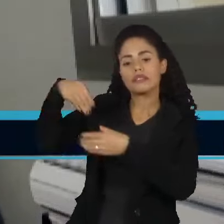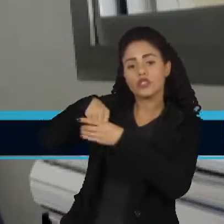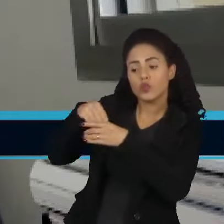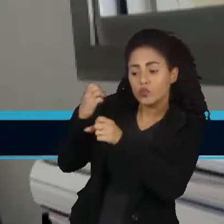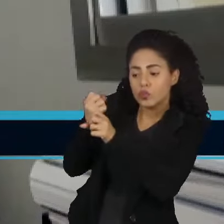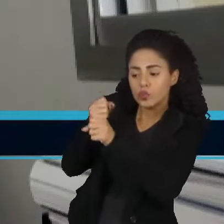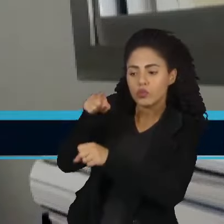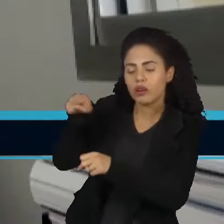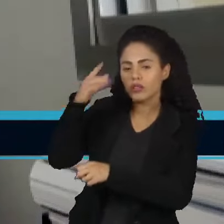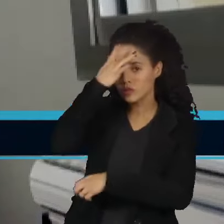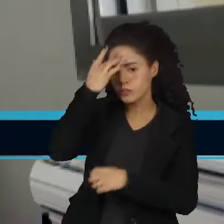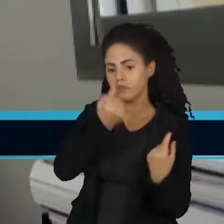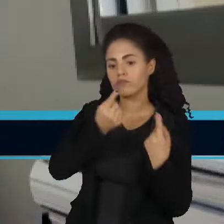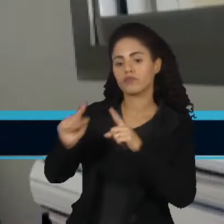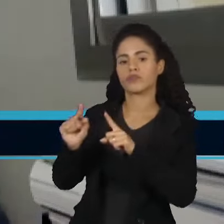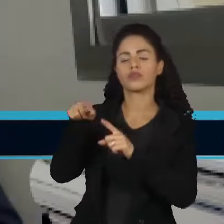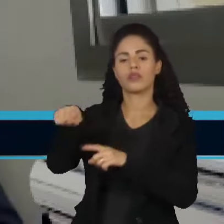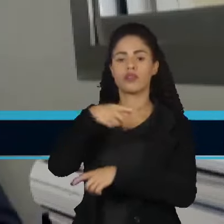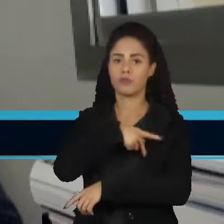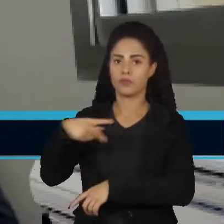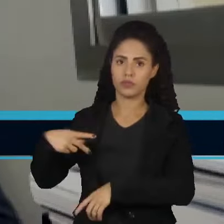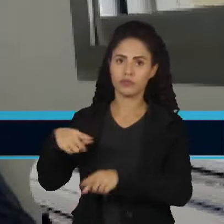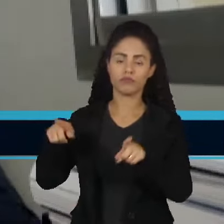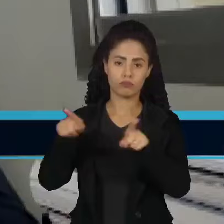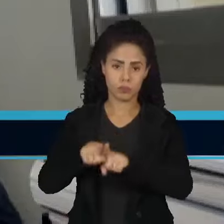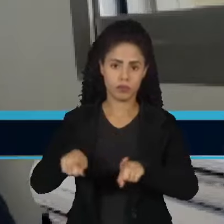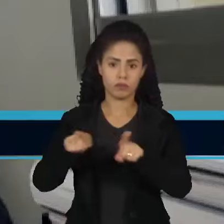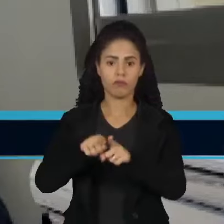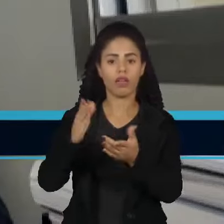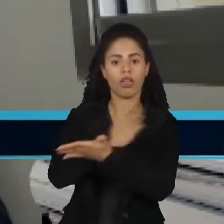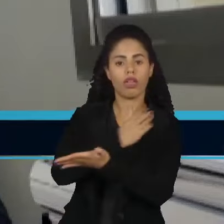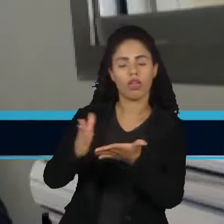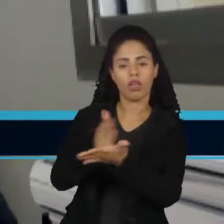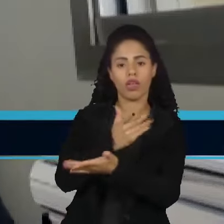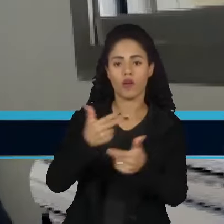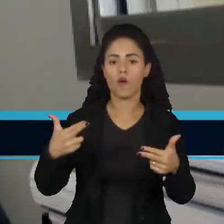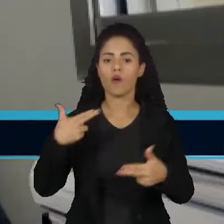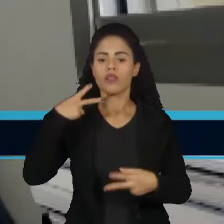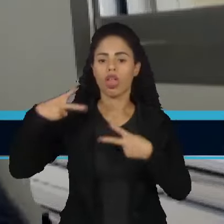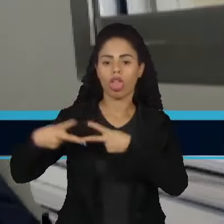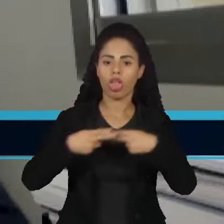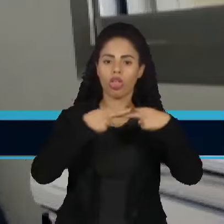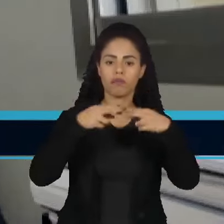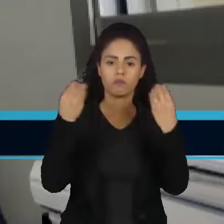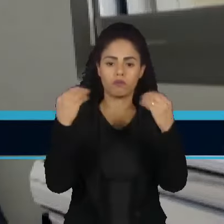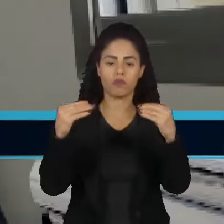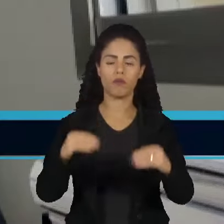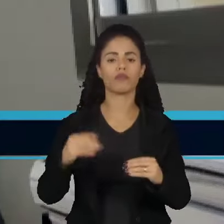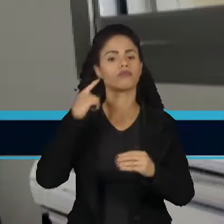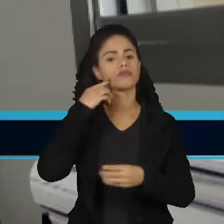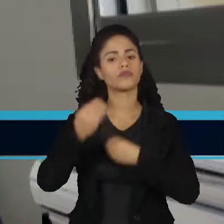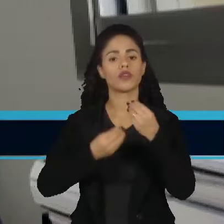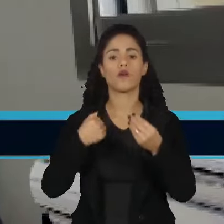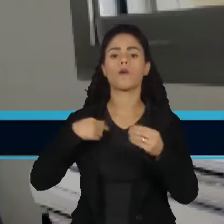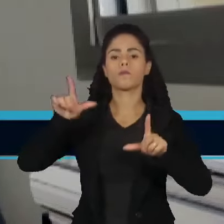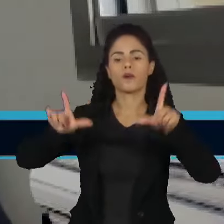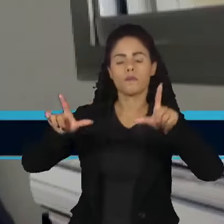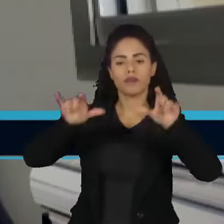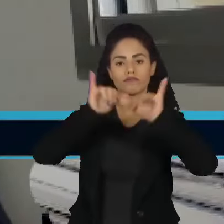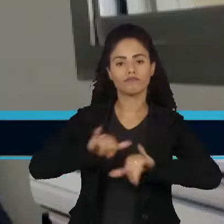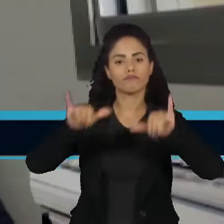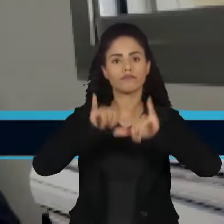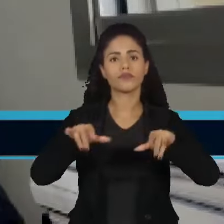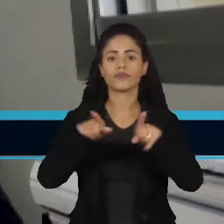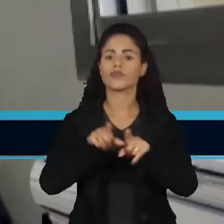ação dos opositores do presidente fatiando trechos do seu discurso, aí sim, dentro de um problema de comunicação,